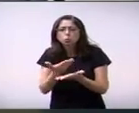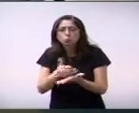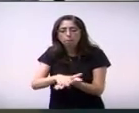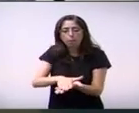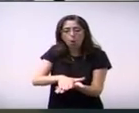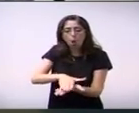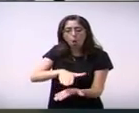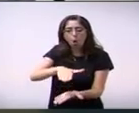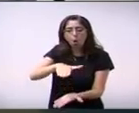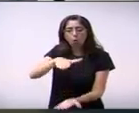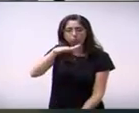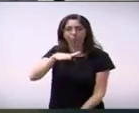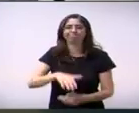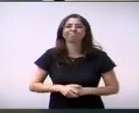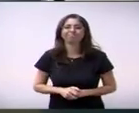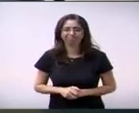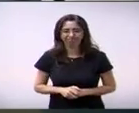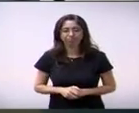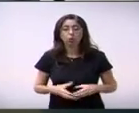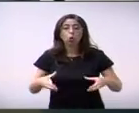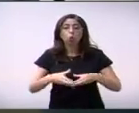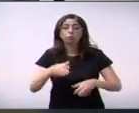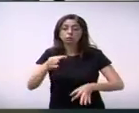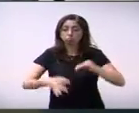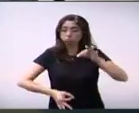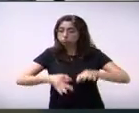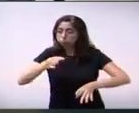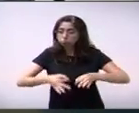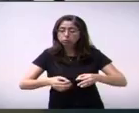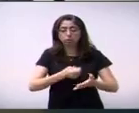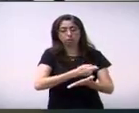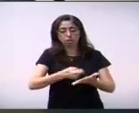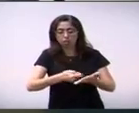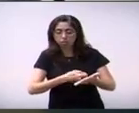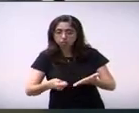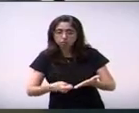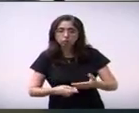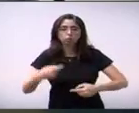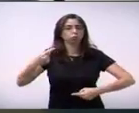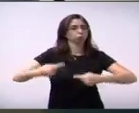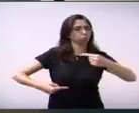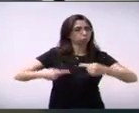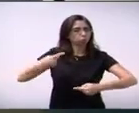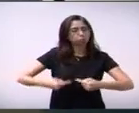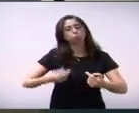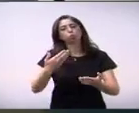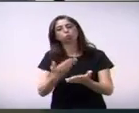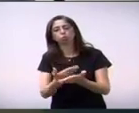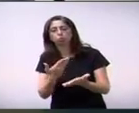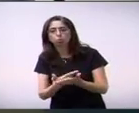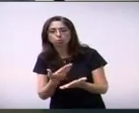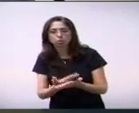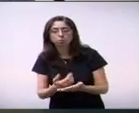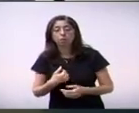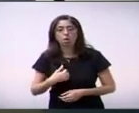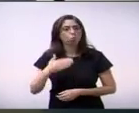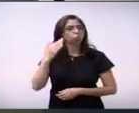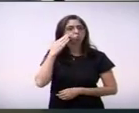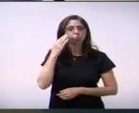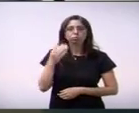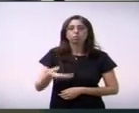de justiça e redação. Então, vejam bem, eu entendia de código de mineração, senhores,